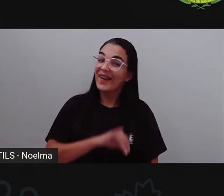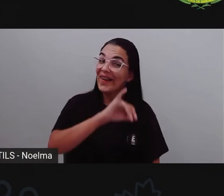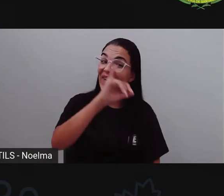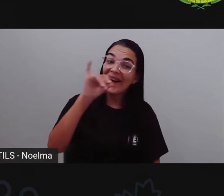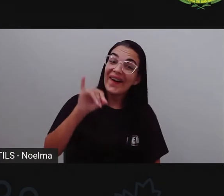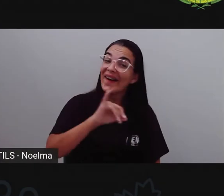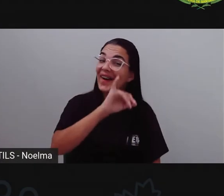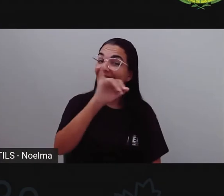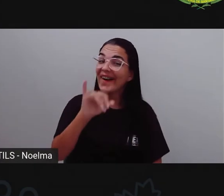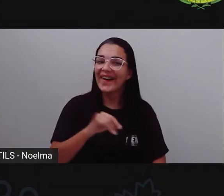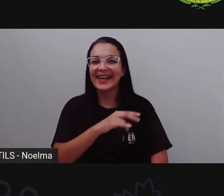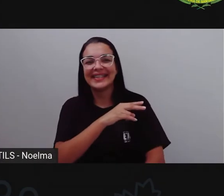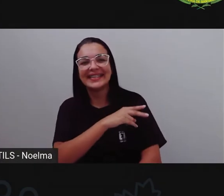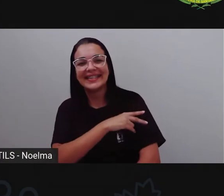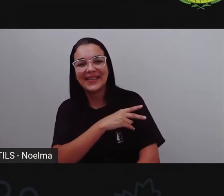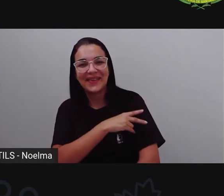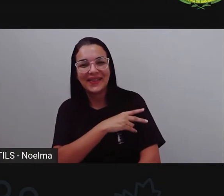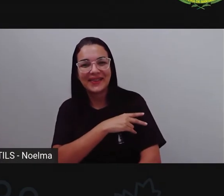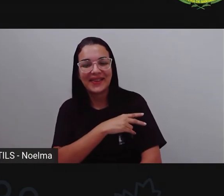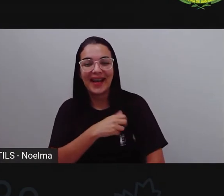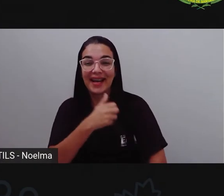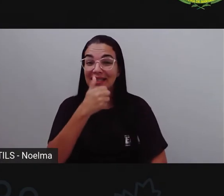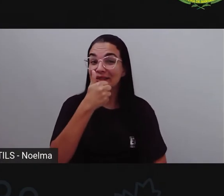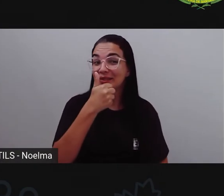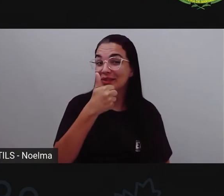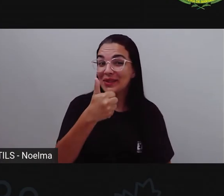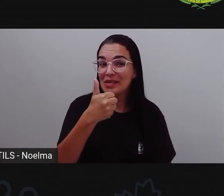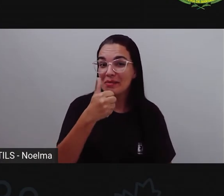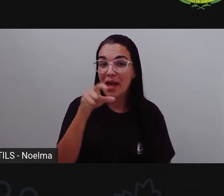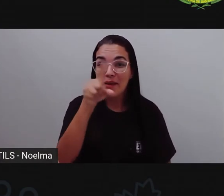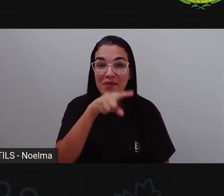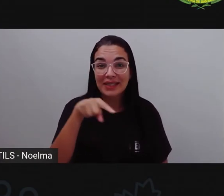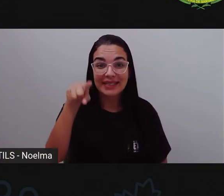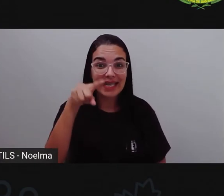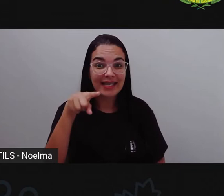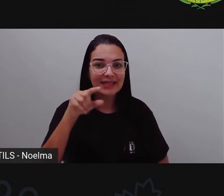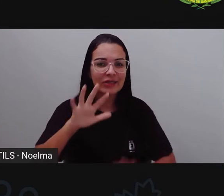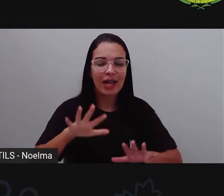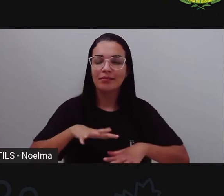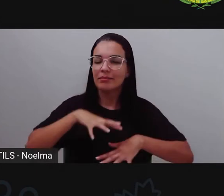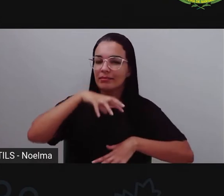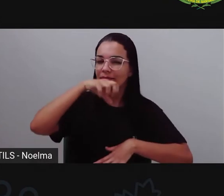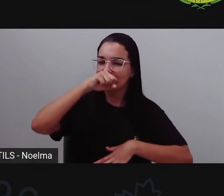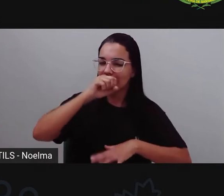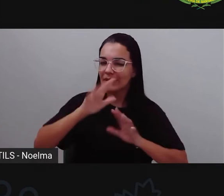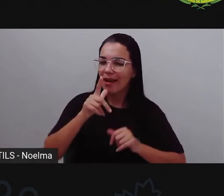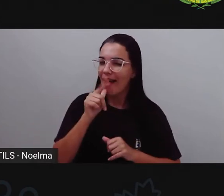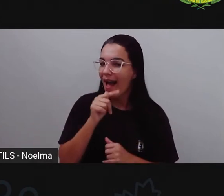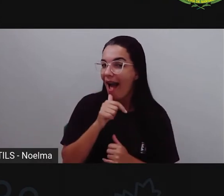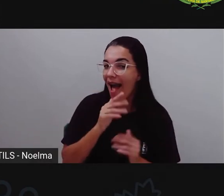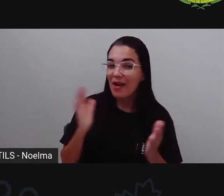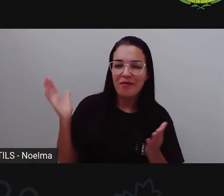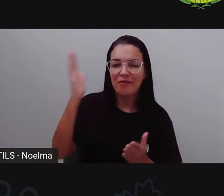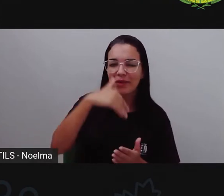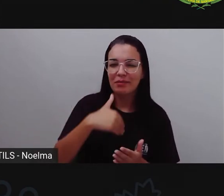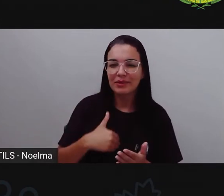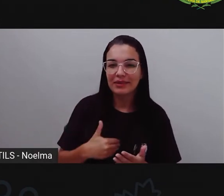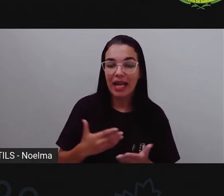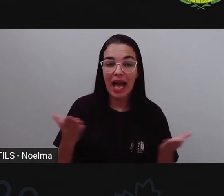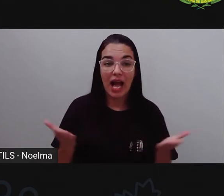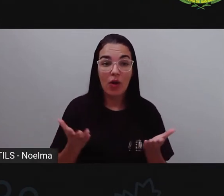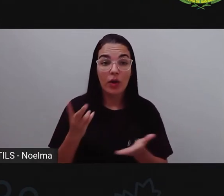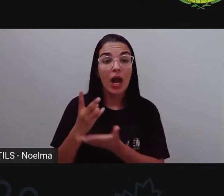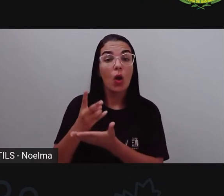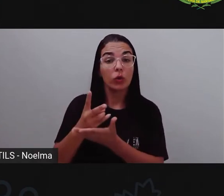Olá, segundo ano! E aí, como estão? Respiraram? Beberam uma aguinha? Vamos lá? A gente vai